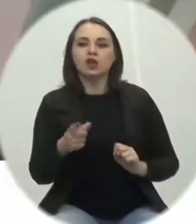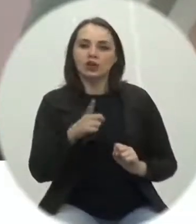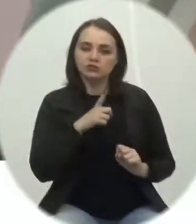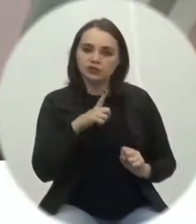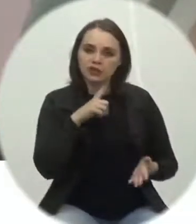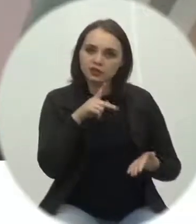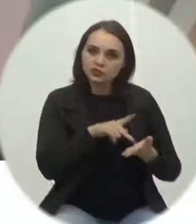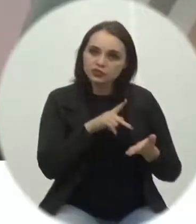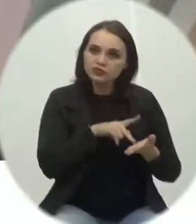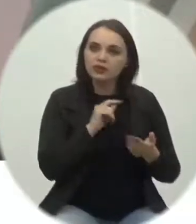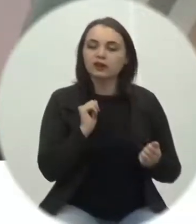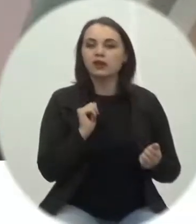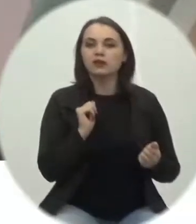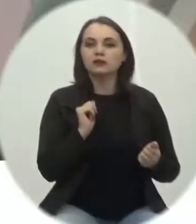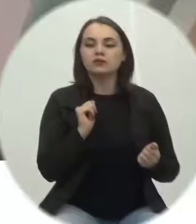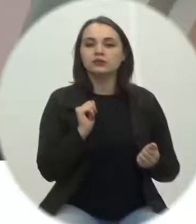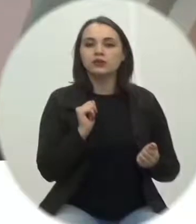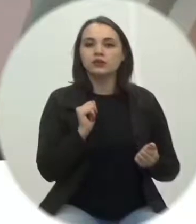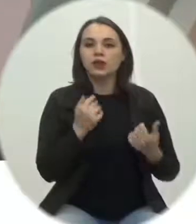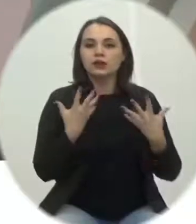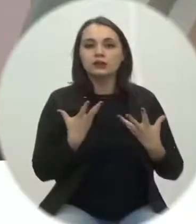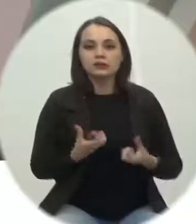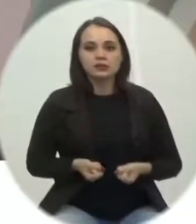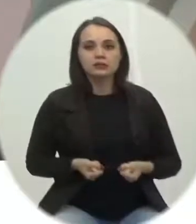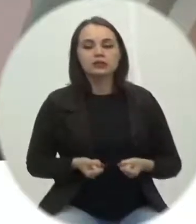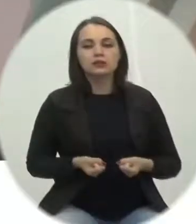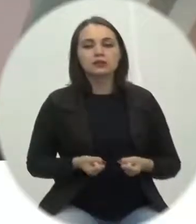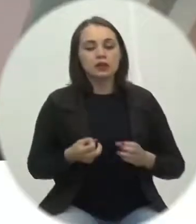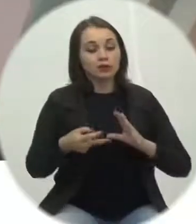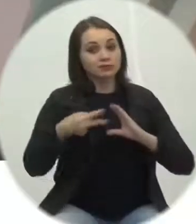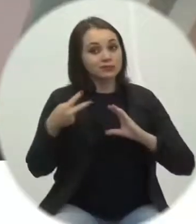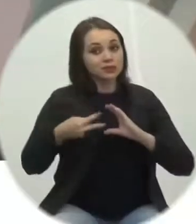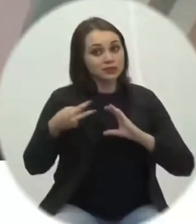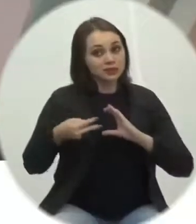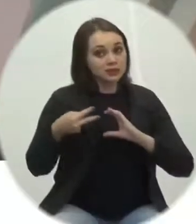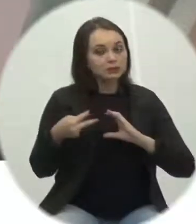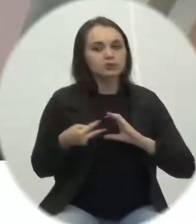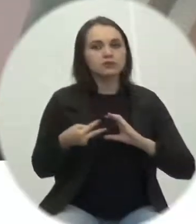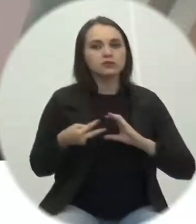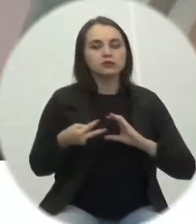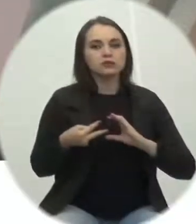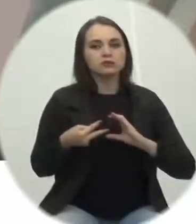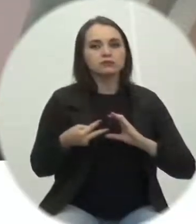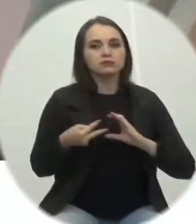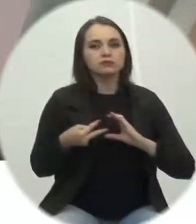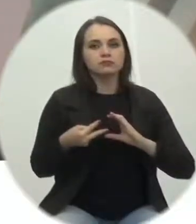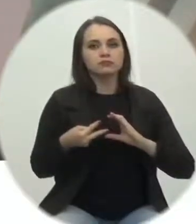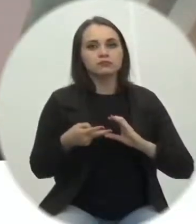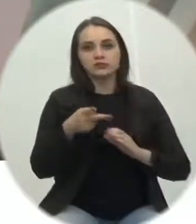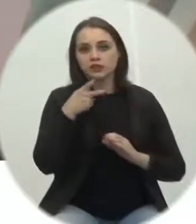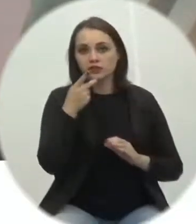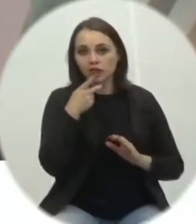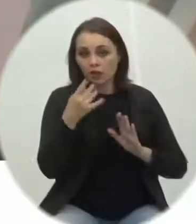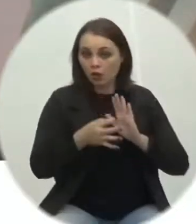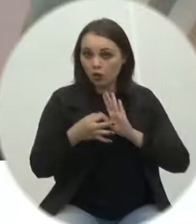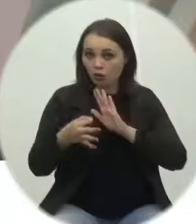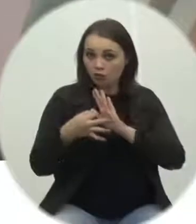a aprovação da casa, opinativamente falando do